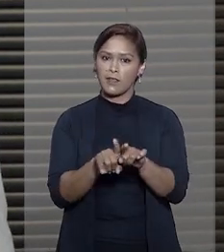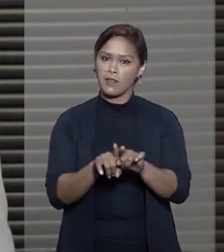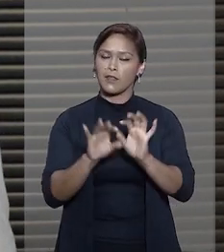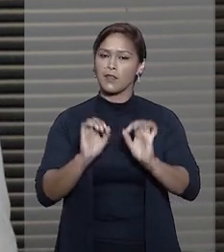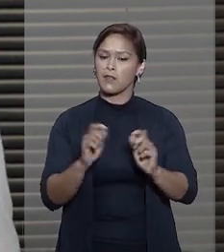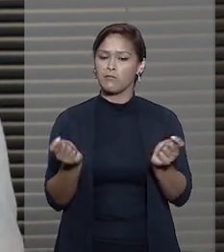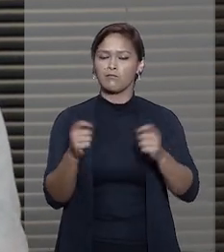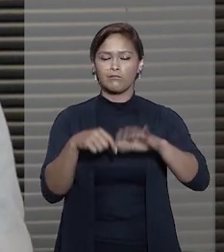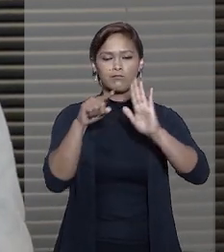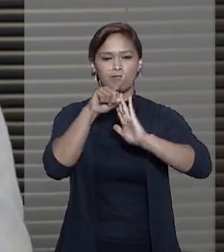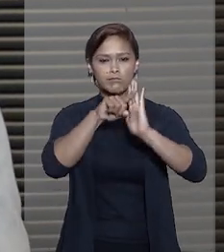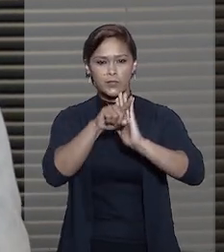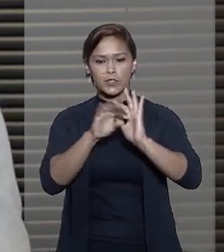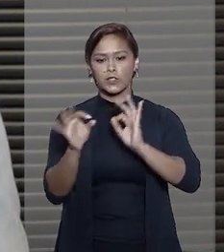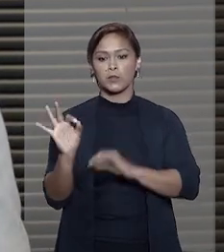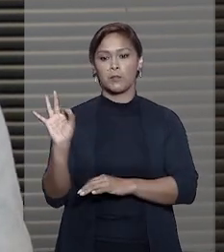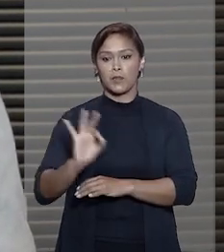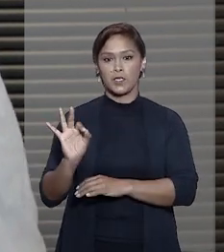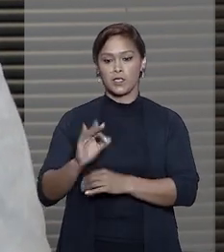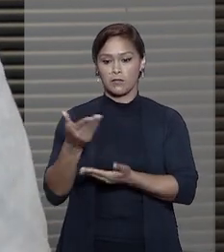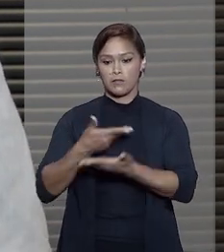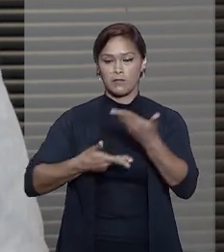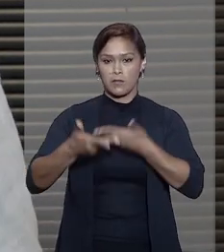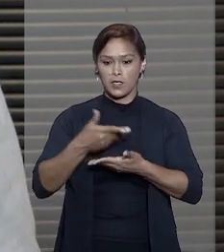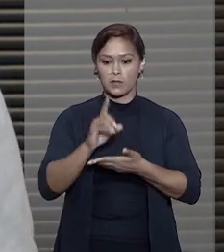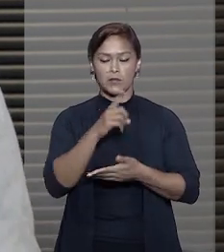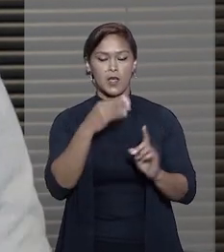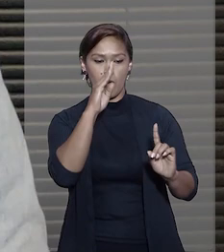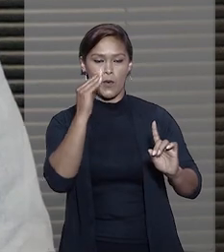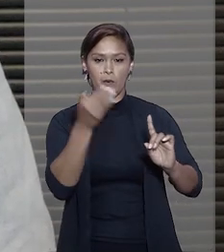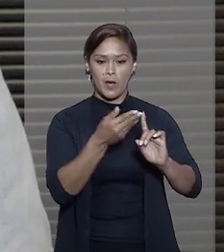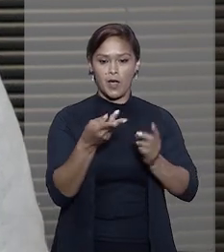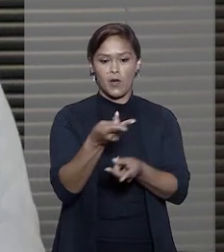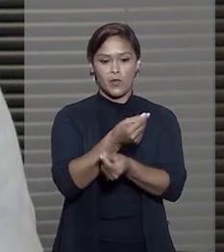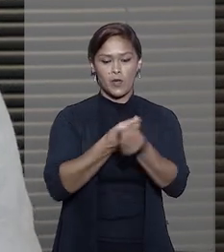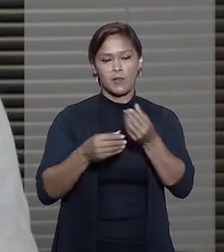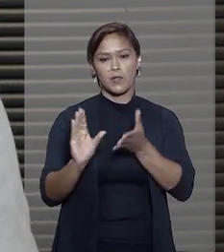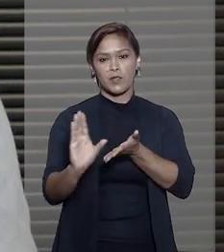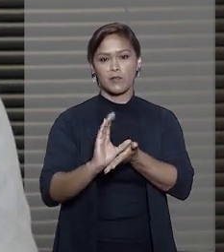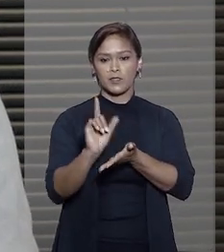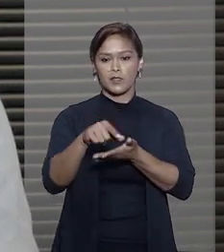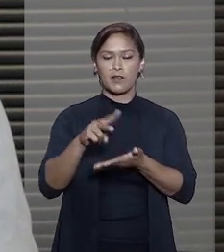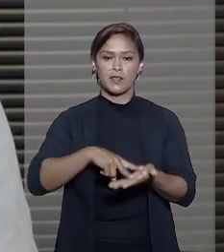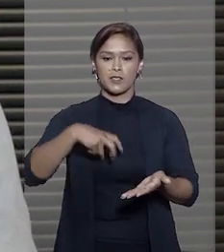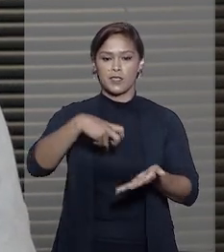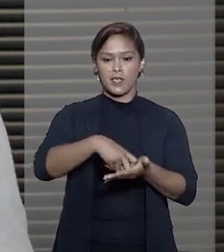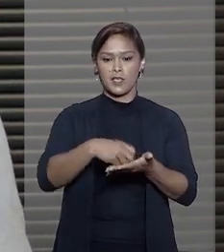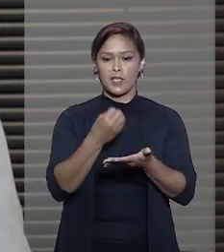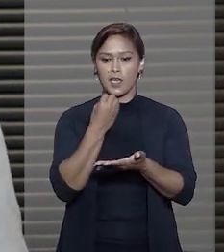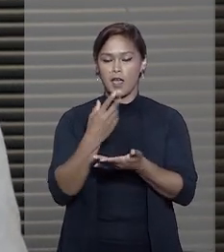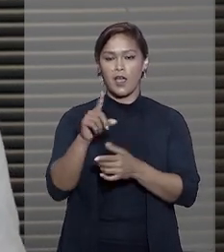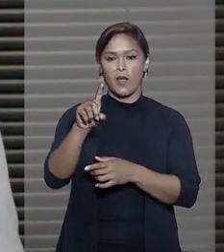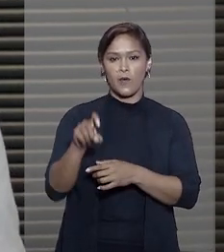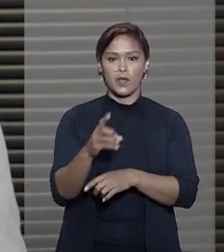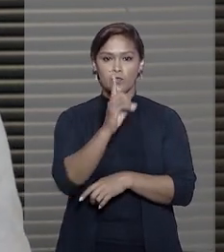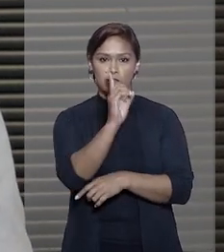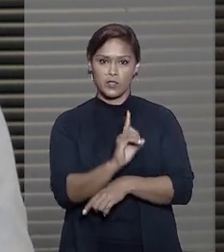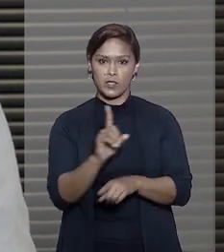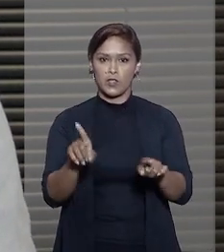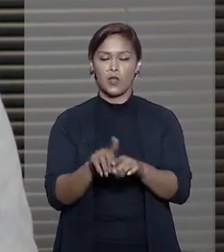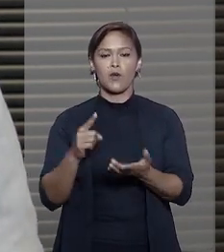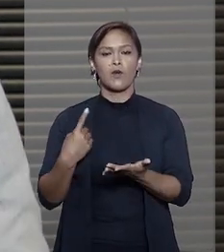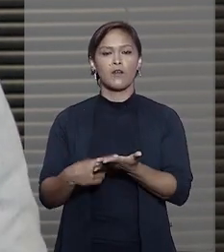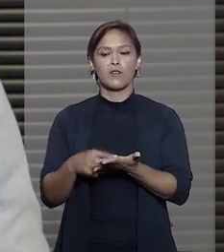que fosse apurado o percentual de participação do réu no capital social. A sentença favorável ao ex-diretor